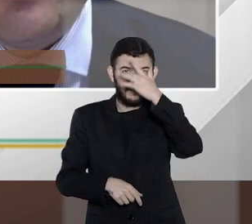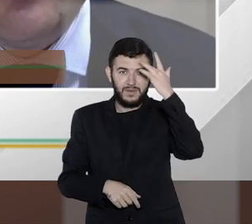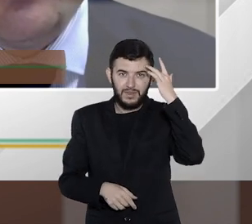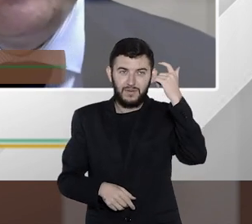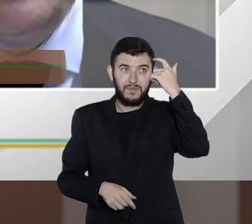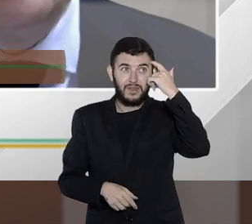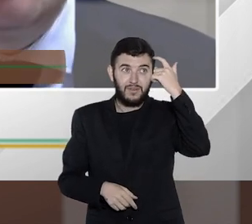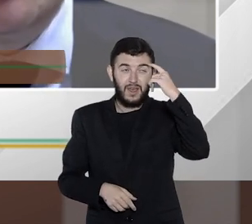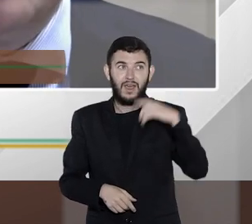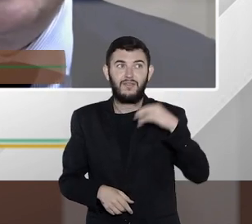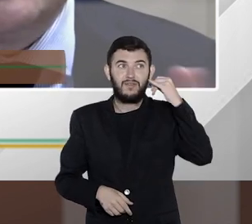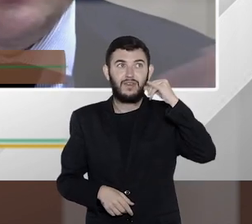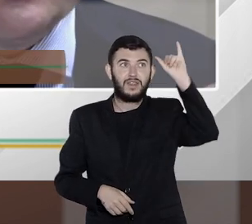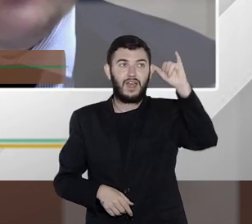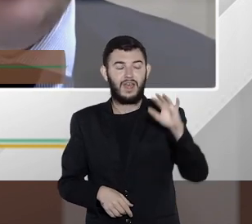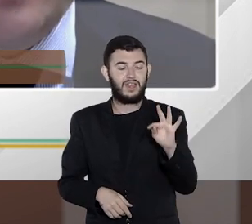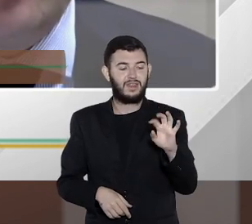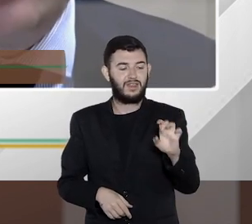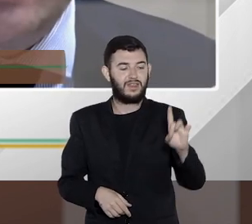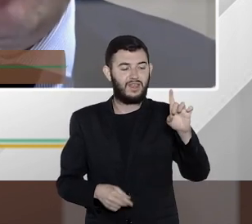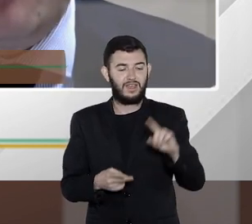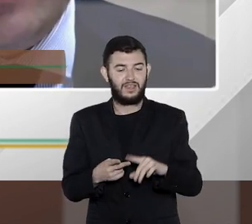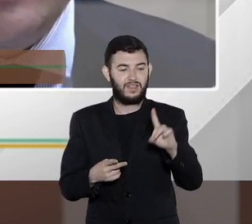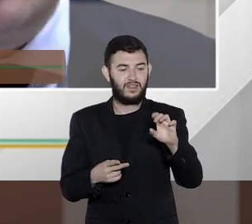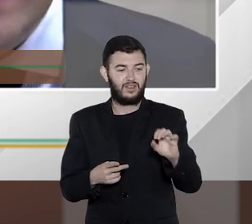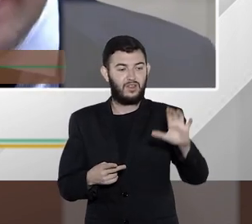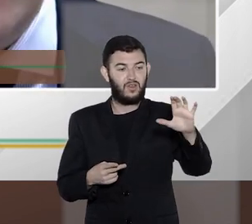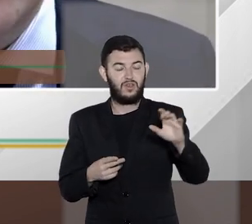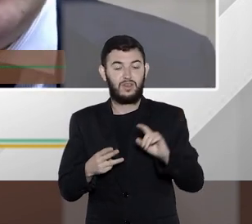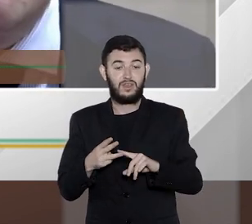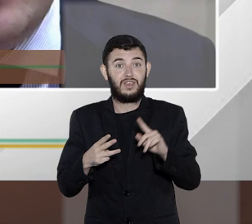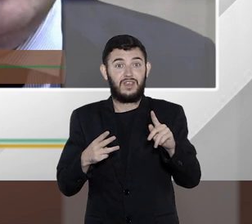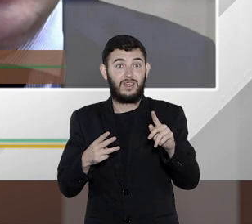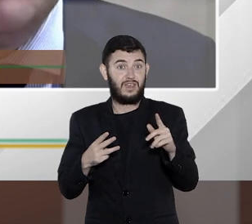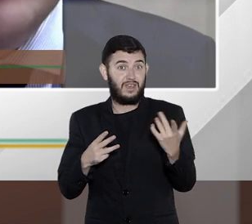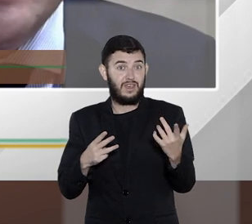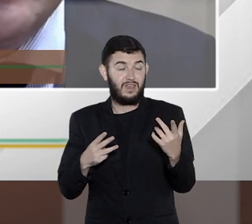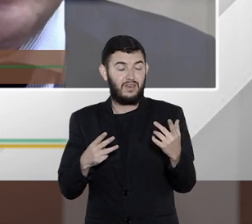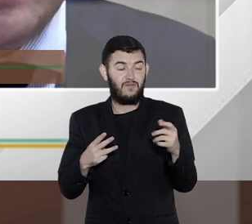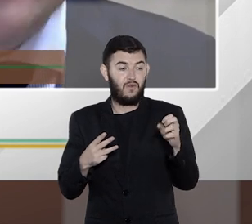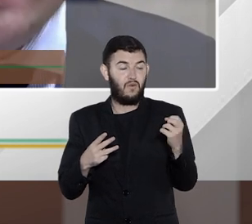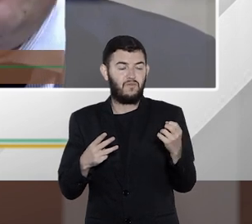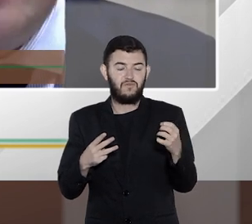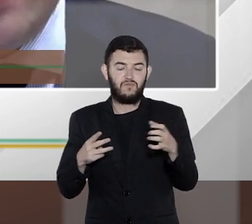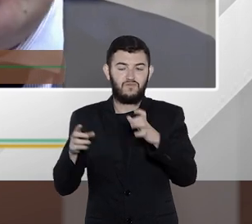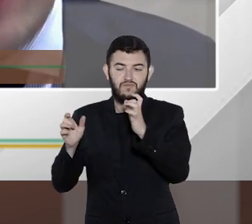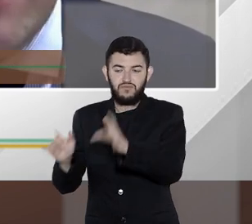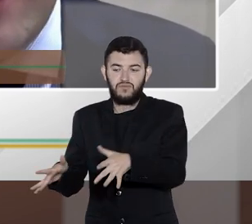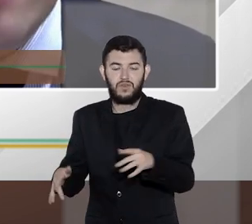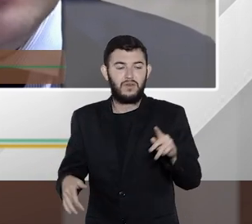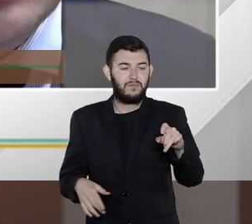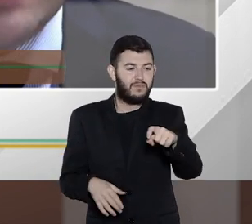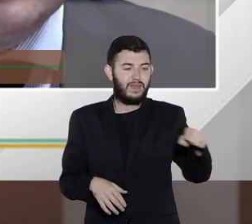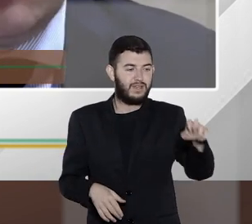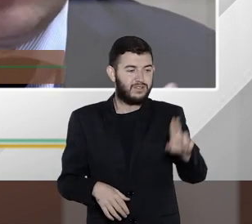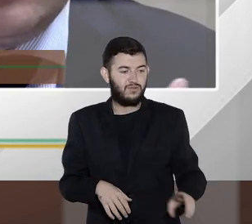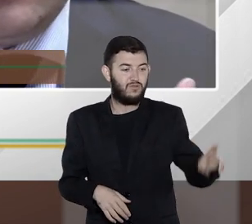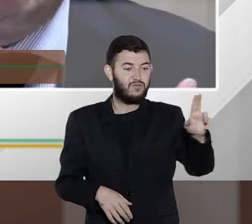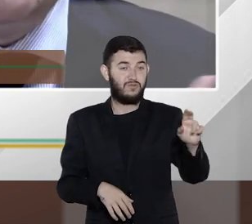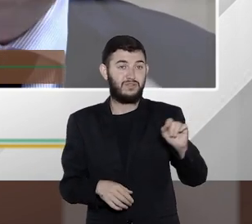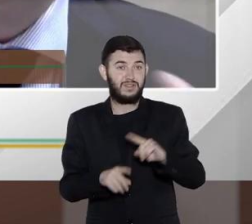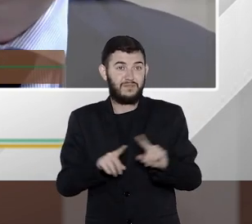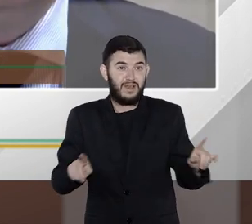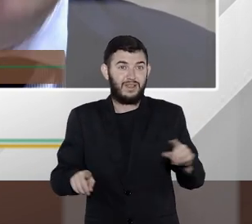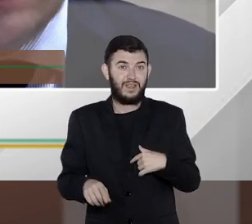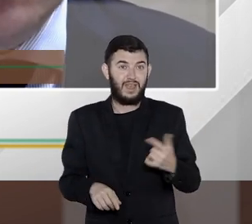do DOC e indo para o PIX e a Receita Federal não ia dar bola caiu do cavalo que a Receita Federal agora vai investigar então